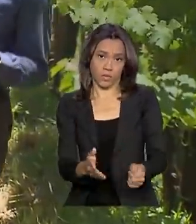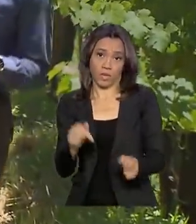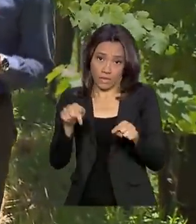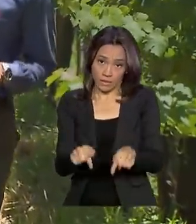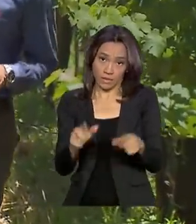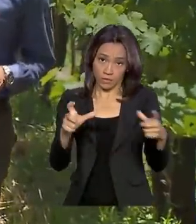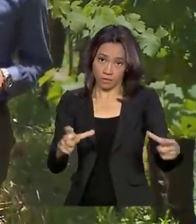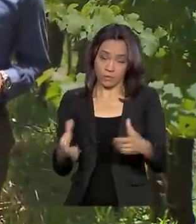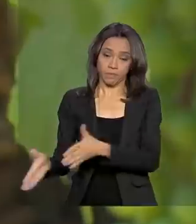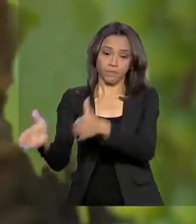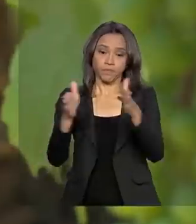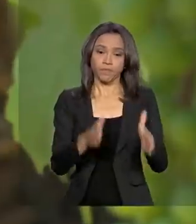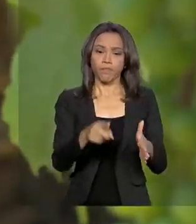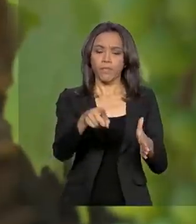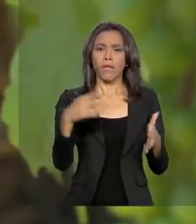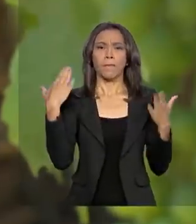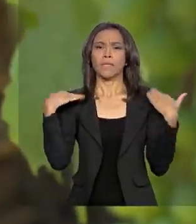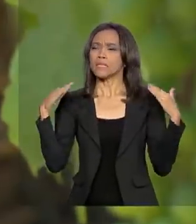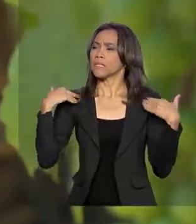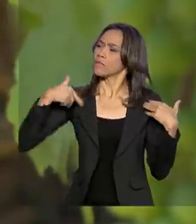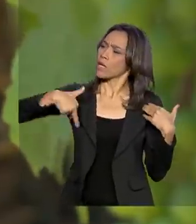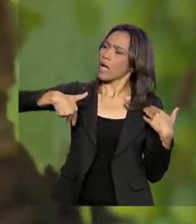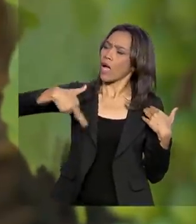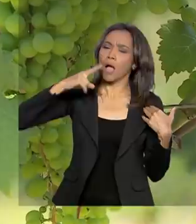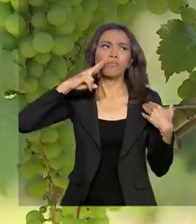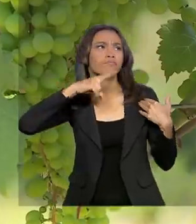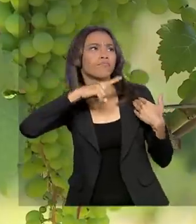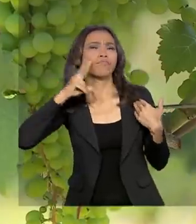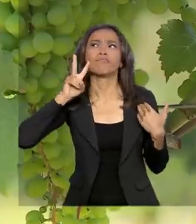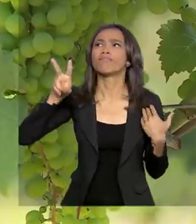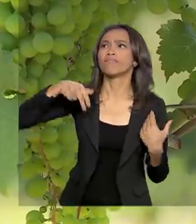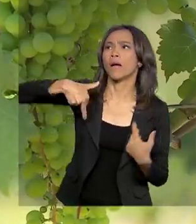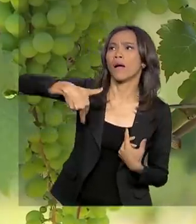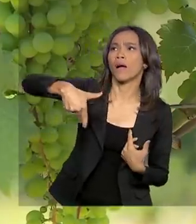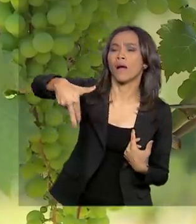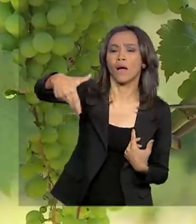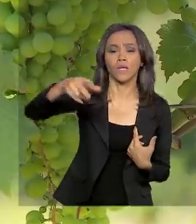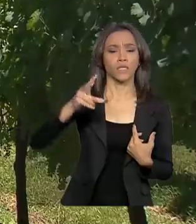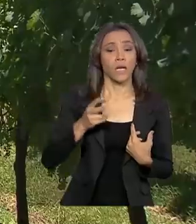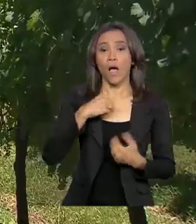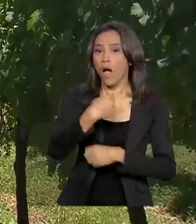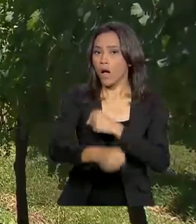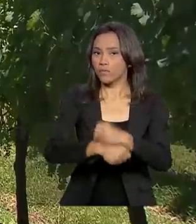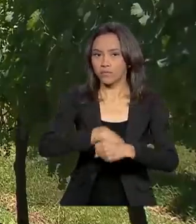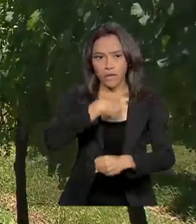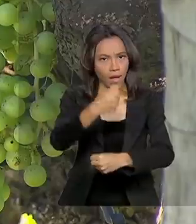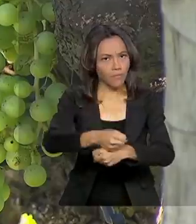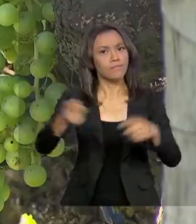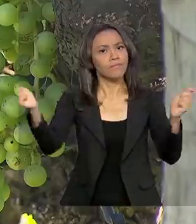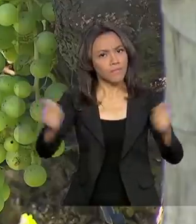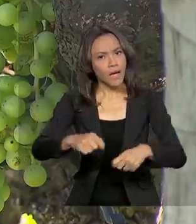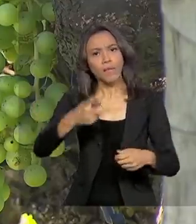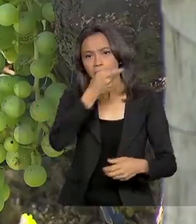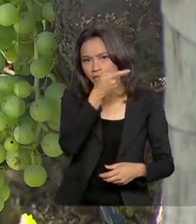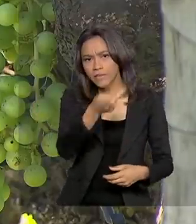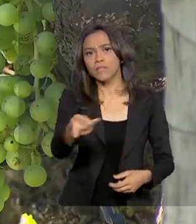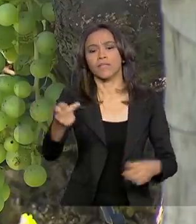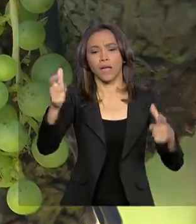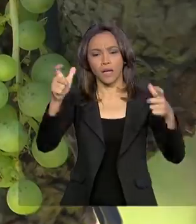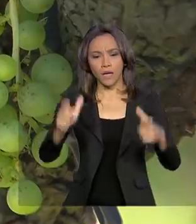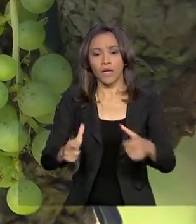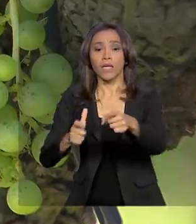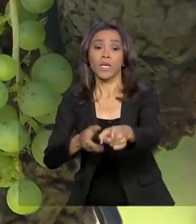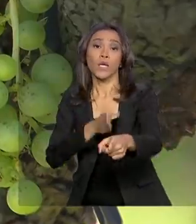vinhedos permite conhecer cada espécie de uva plantada. Durante todo o ano, é possível visitar a região e conhecer as